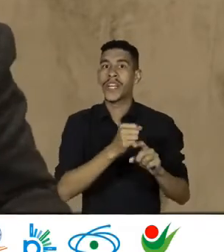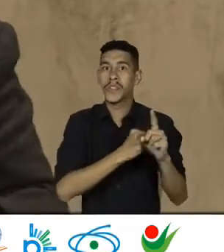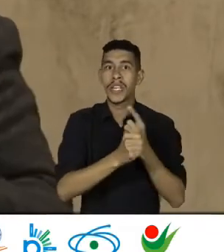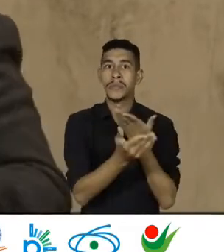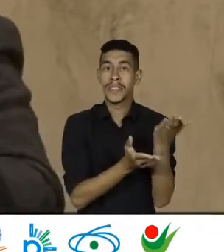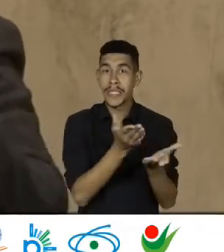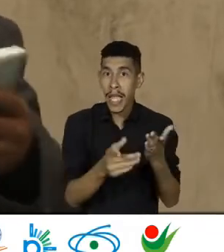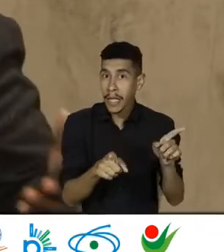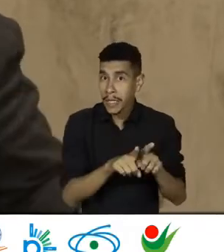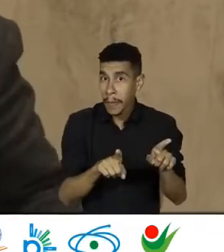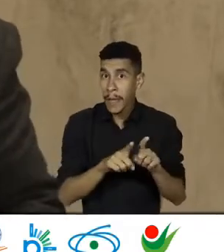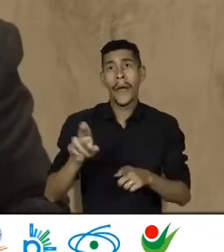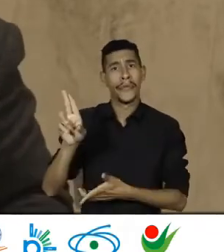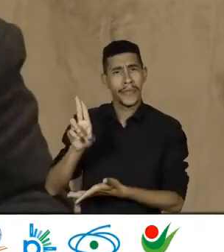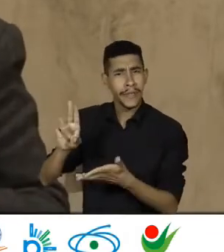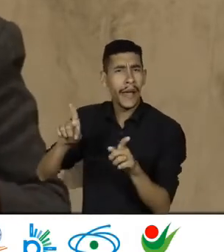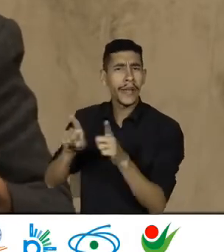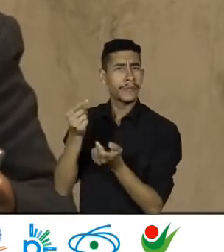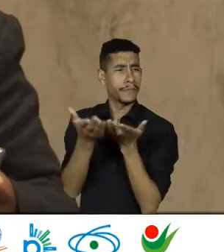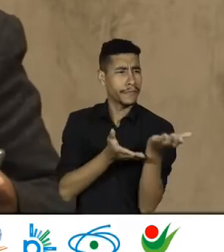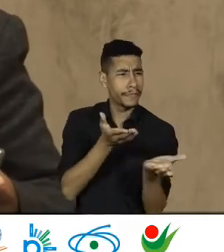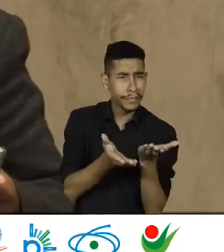município A própria universidade